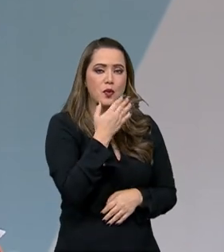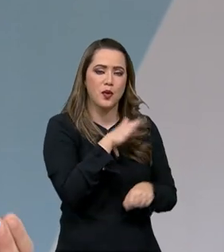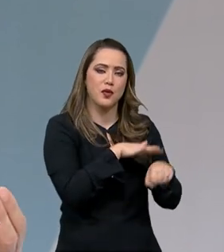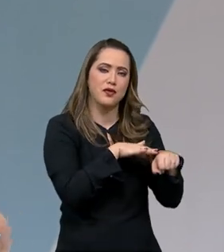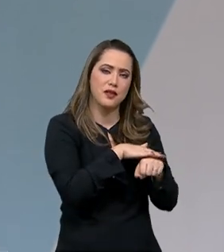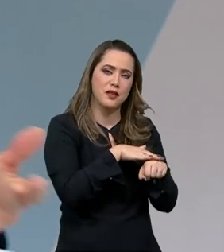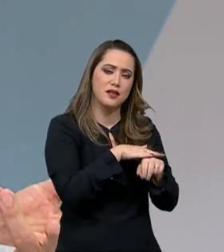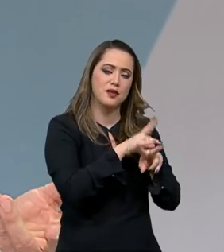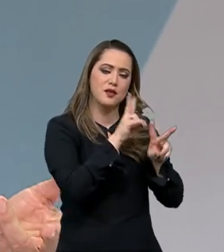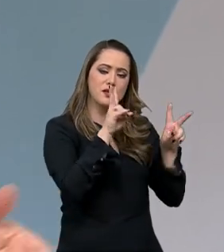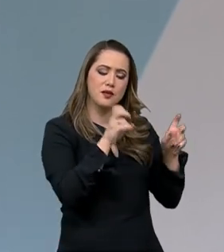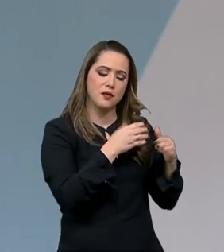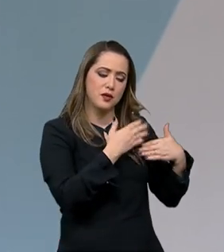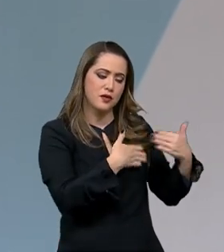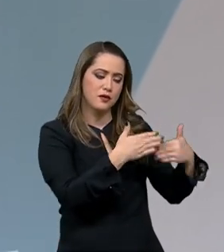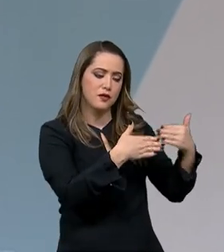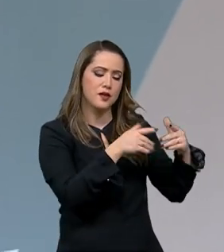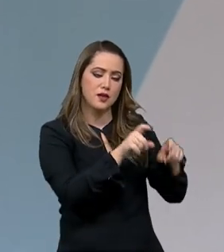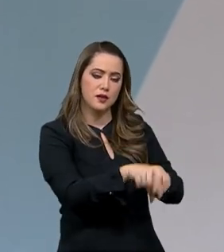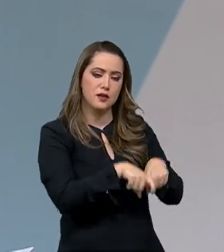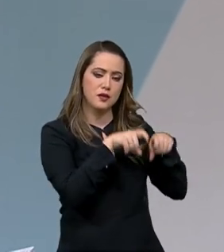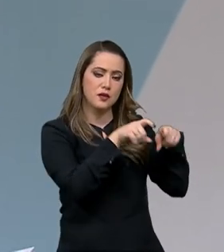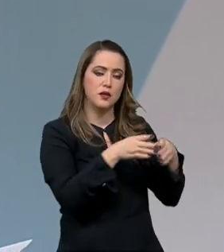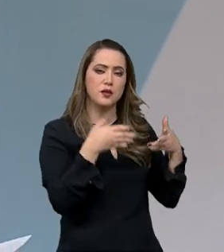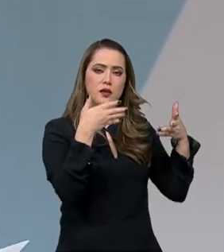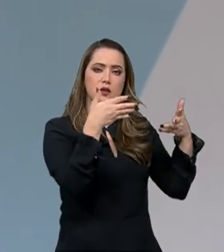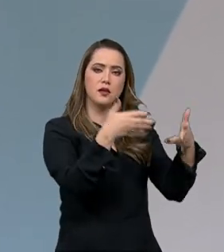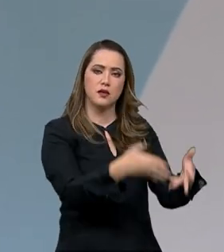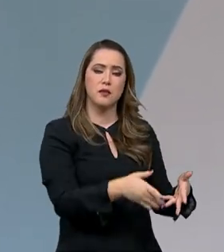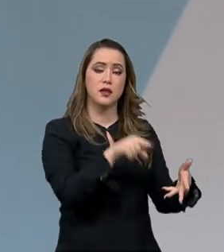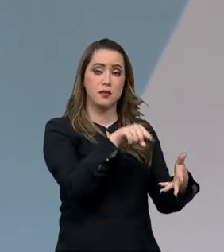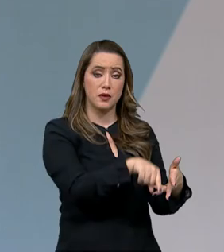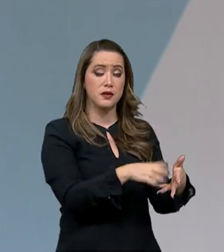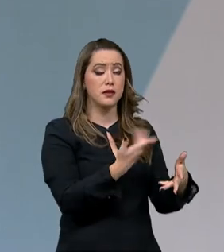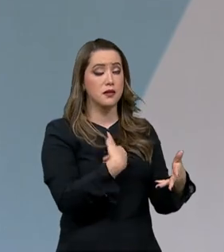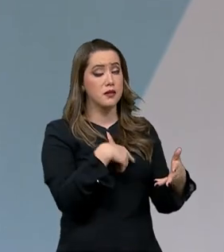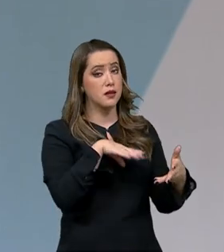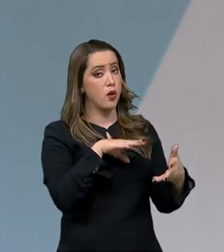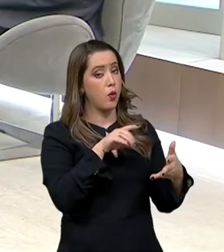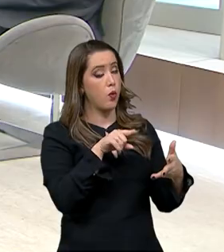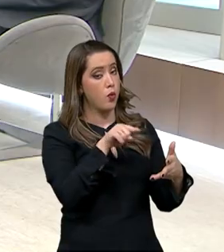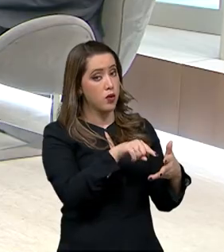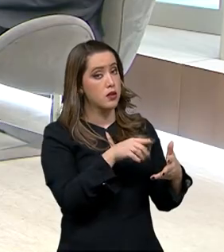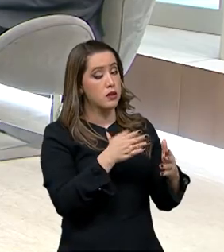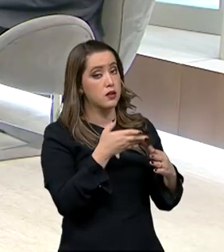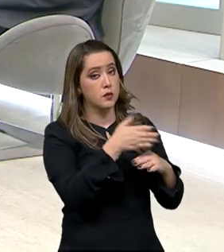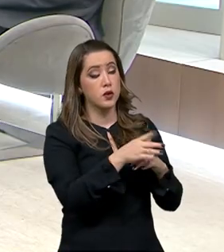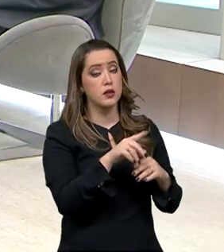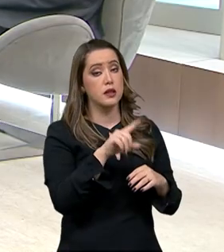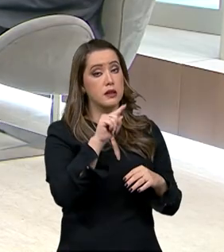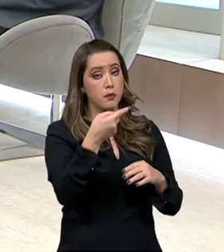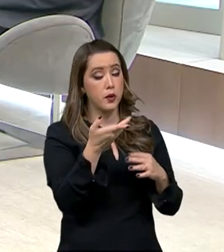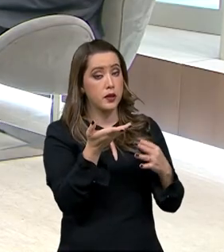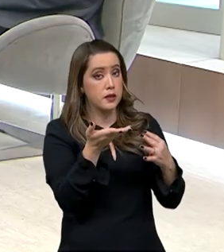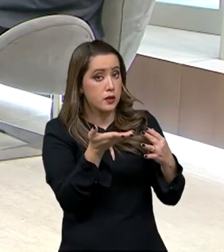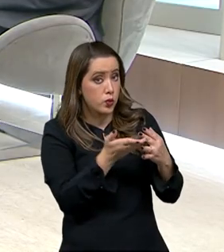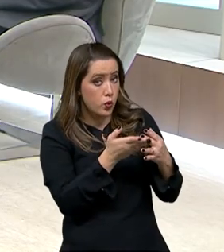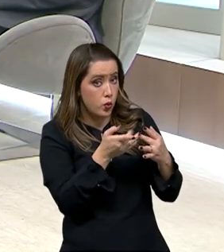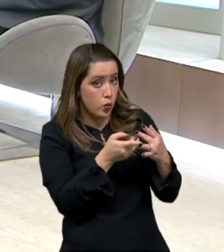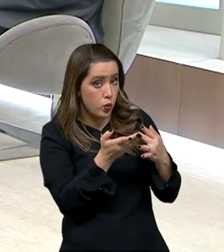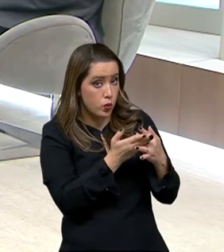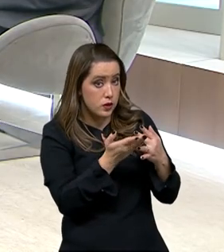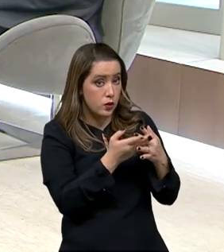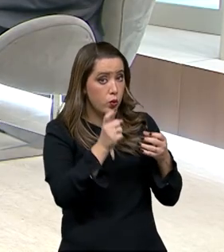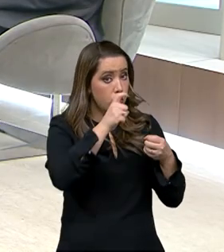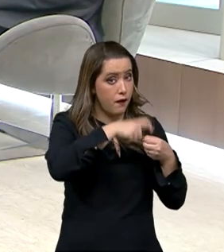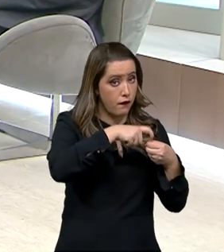bastante sobre os avanços da agricultura, a participação da Embrapa nesse processo. No segundo bloco, eu vou querer conversar com o